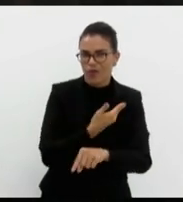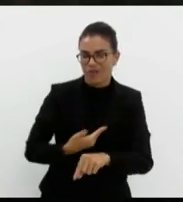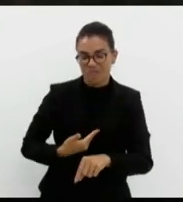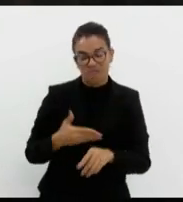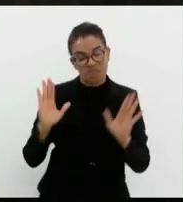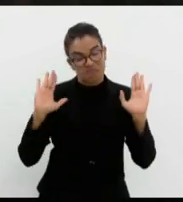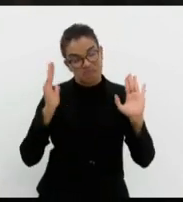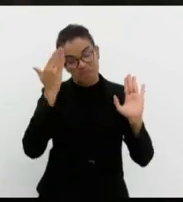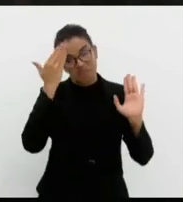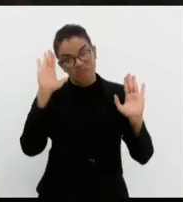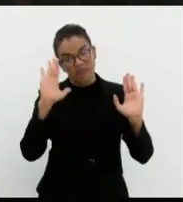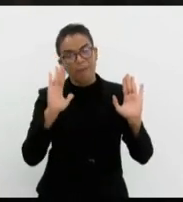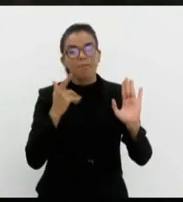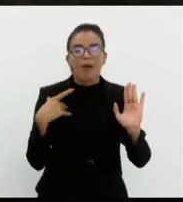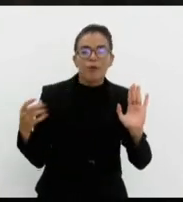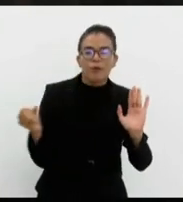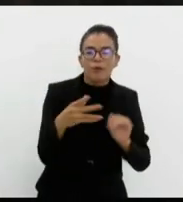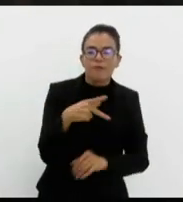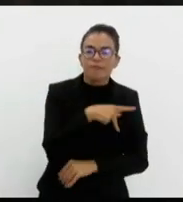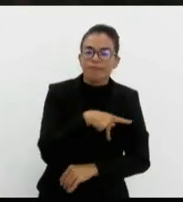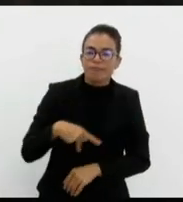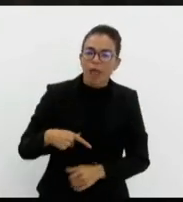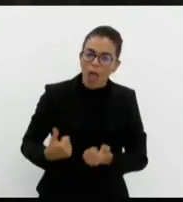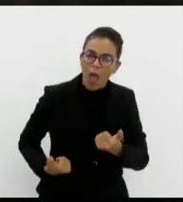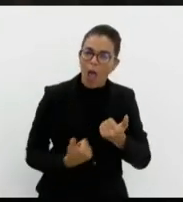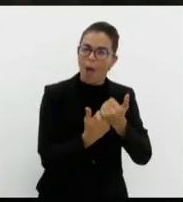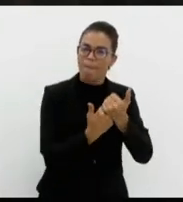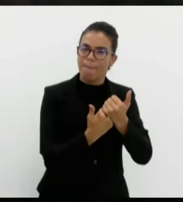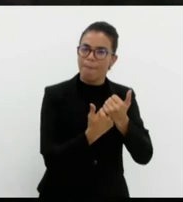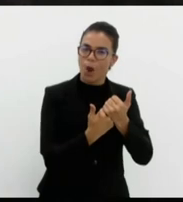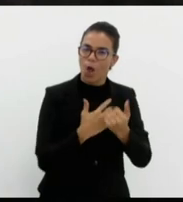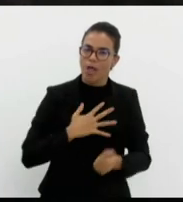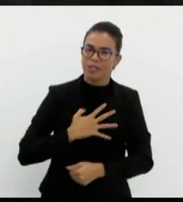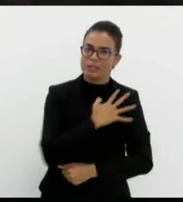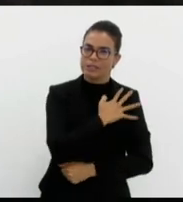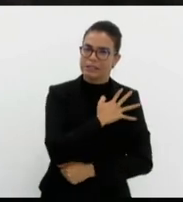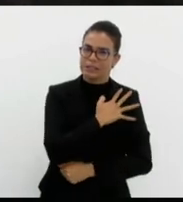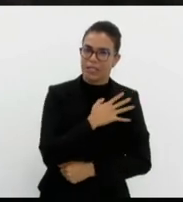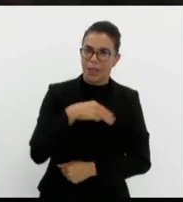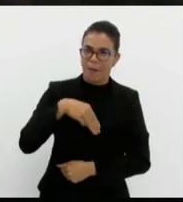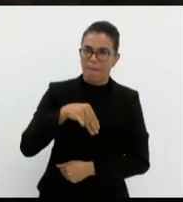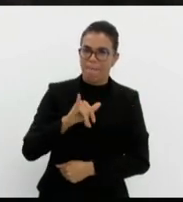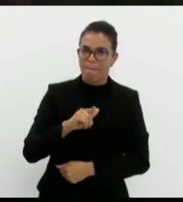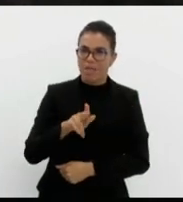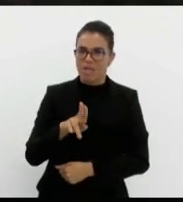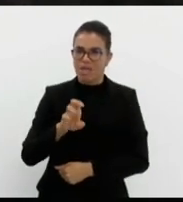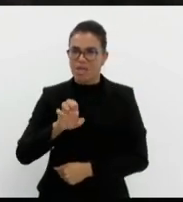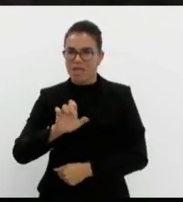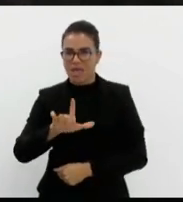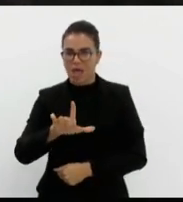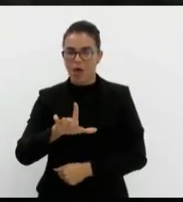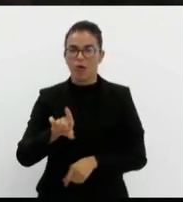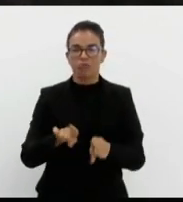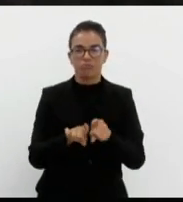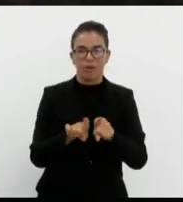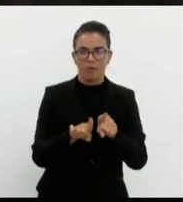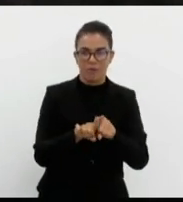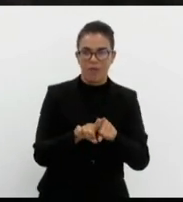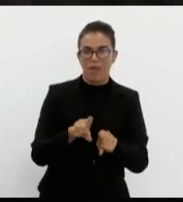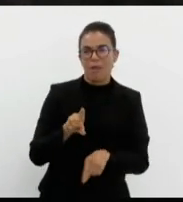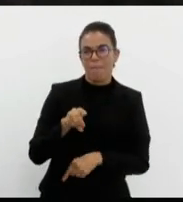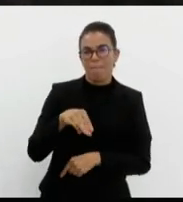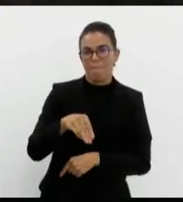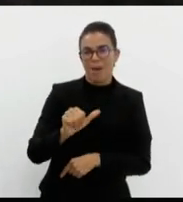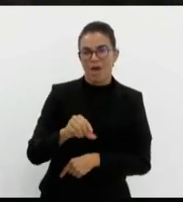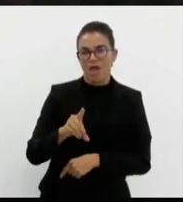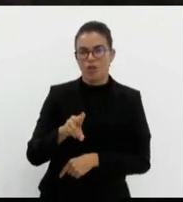Mas nosso atual presidente apoia ditadores. Miguel Dias, Nicolas Maduro, entre outros países como a Arábia Saudita,